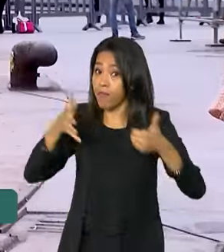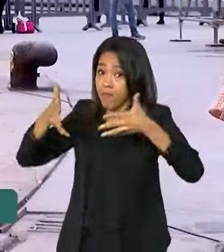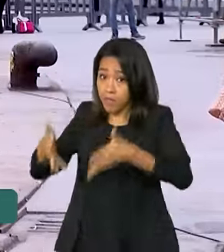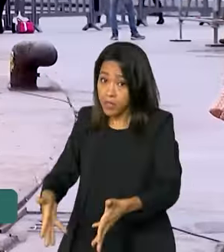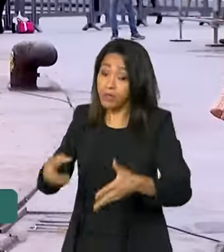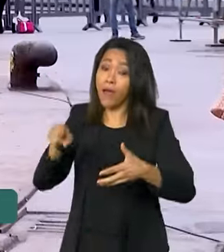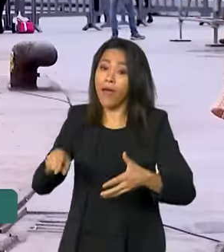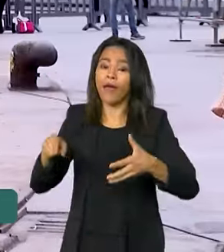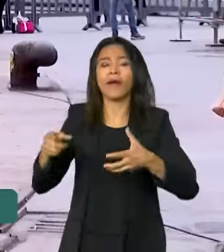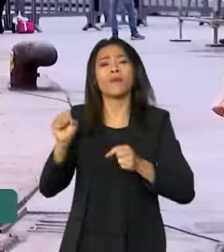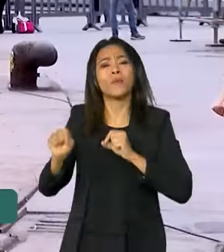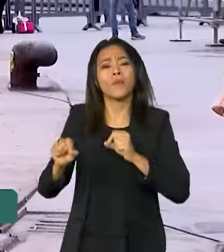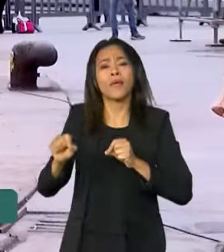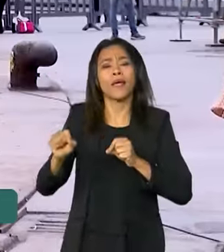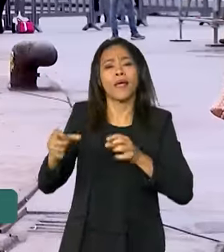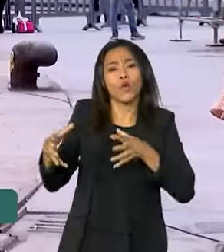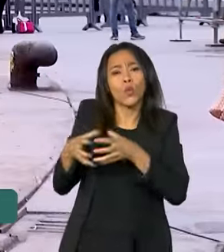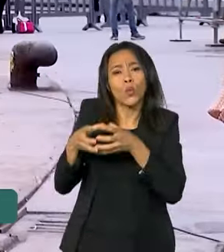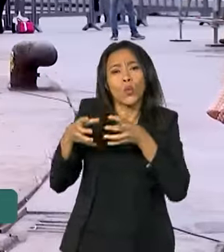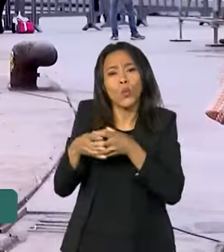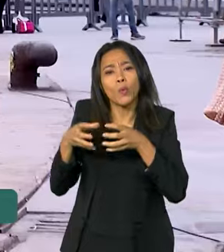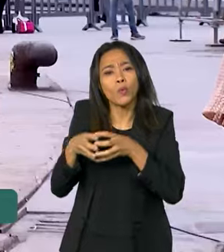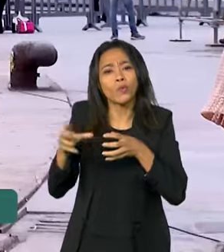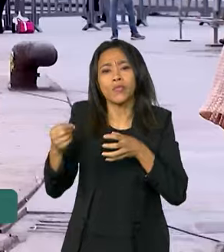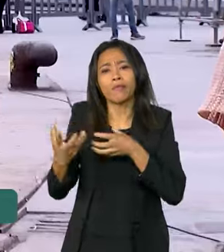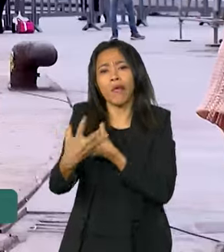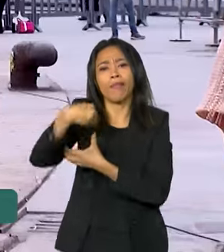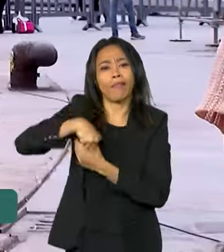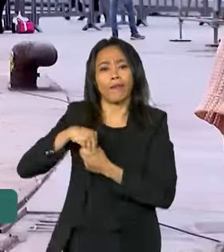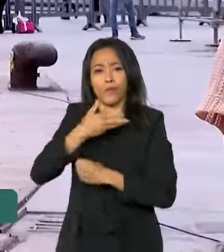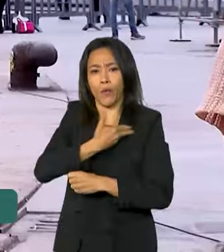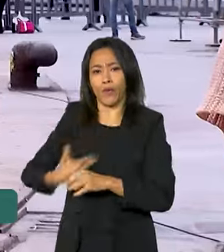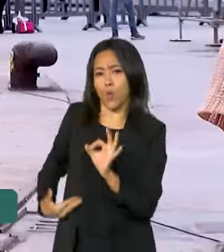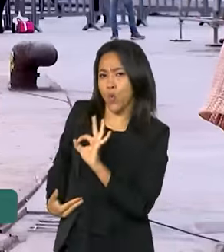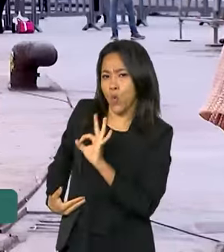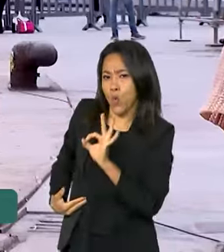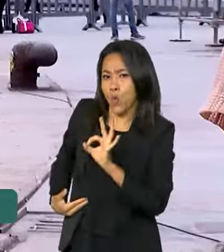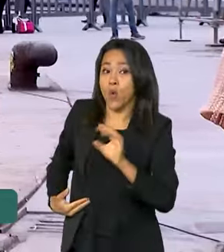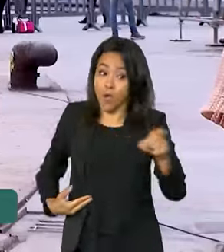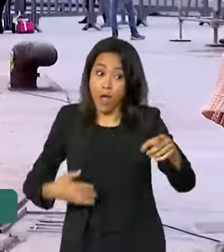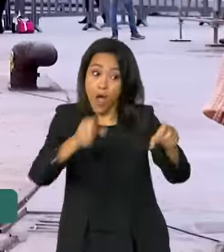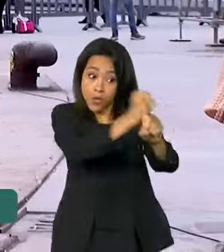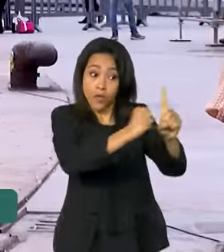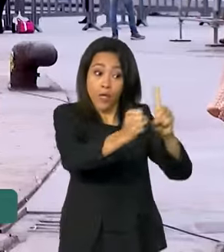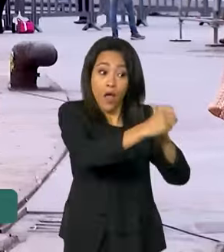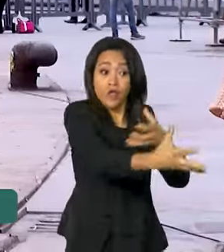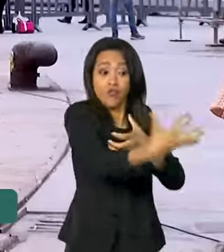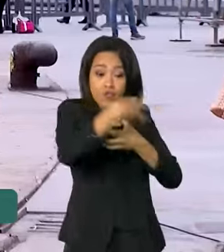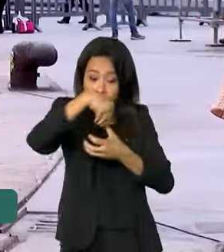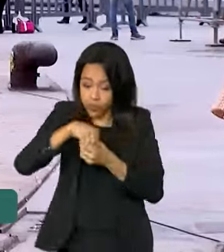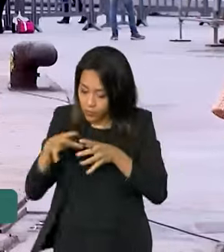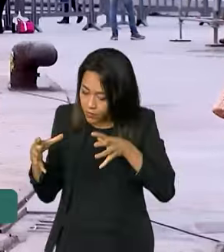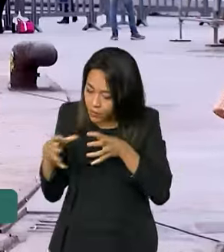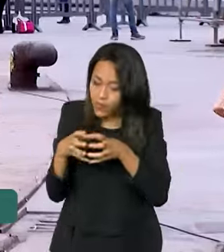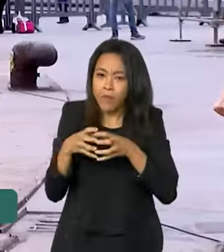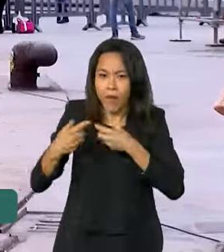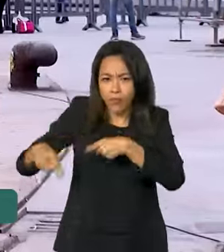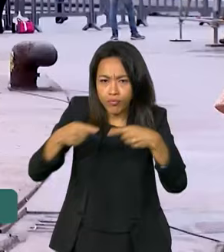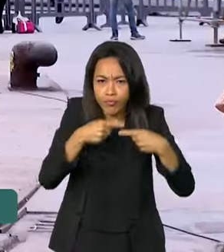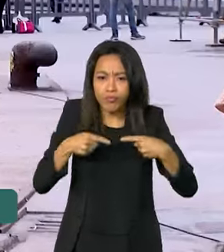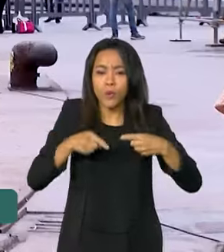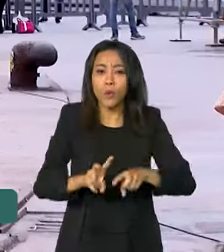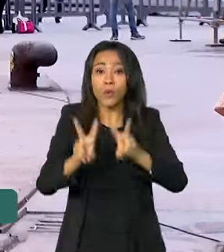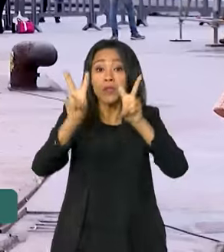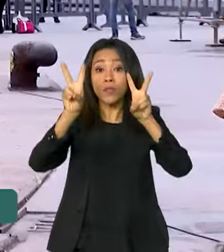a participação de grupos não relacionados aos governos nas decisões tomadas na Cúpula do G20. O lema do